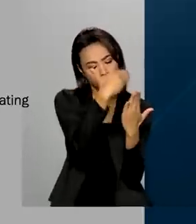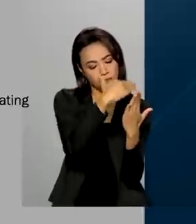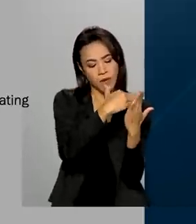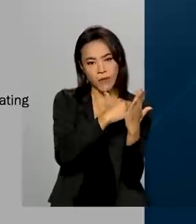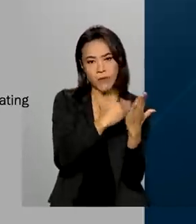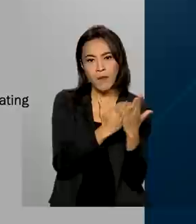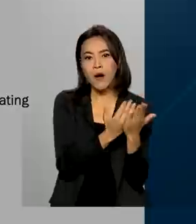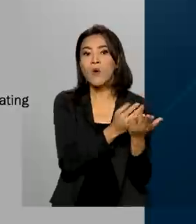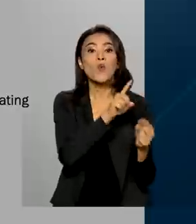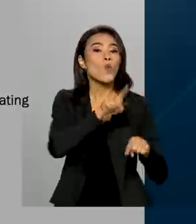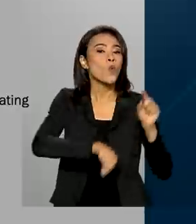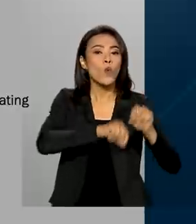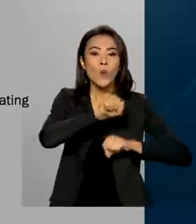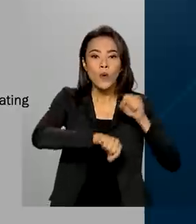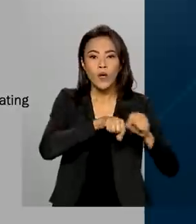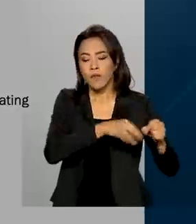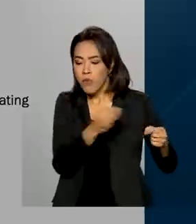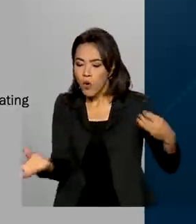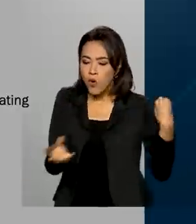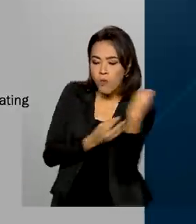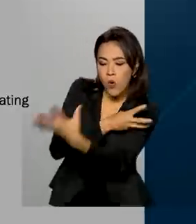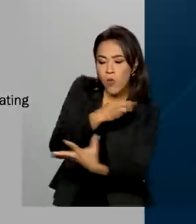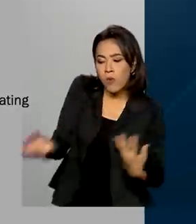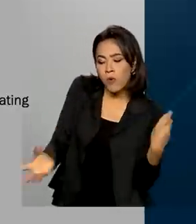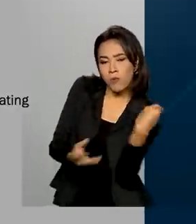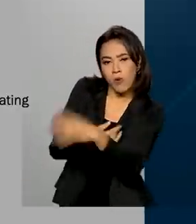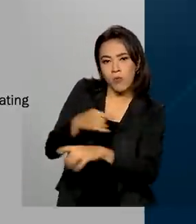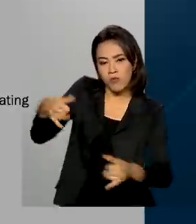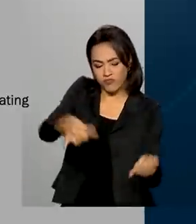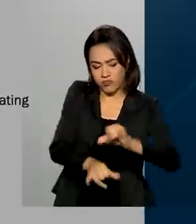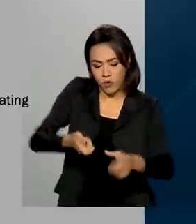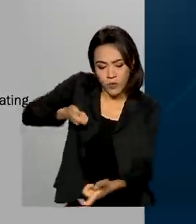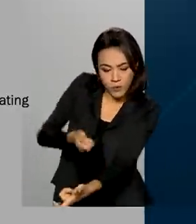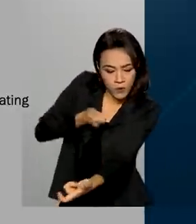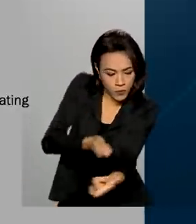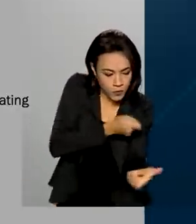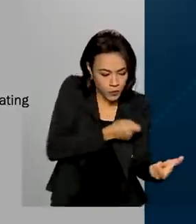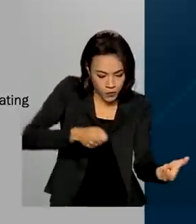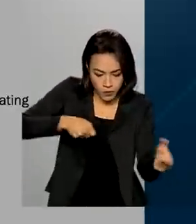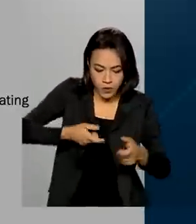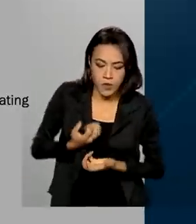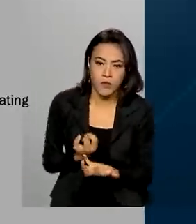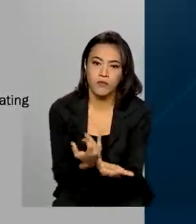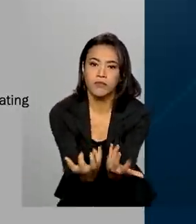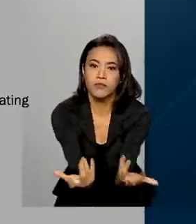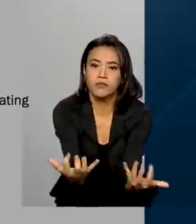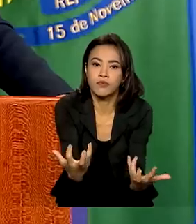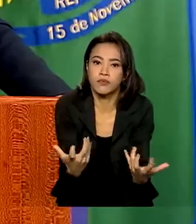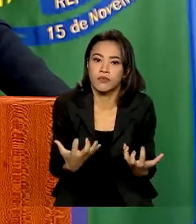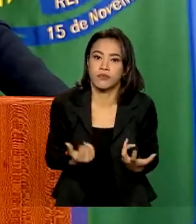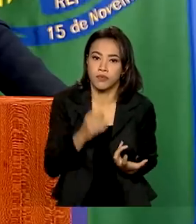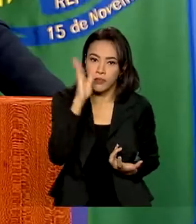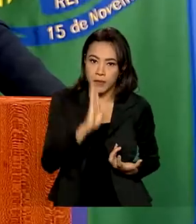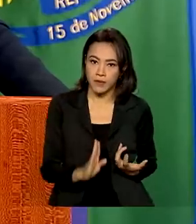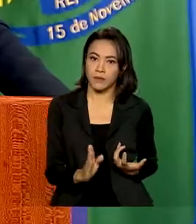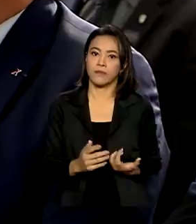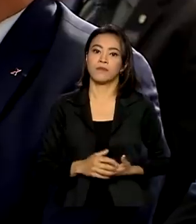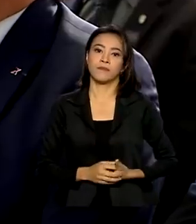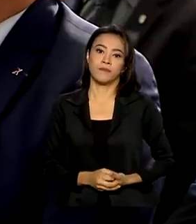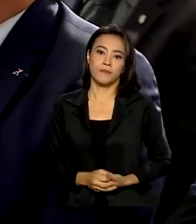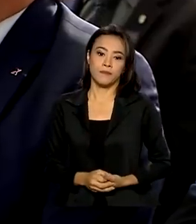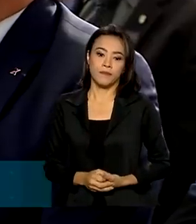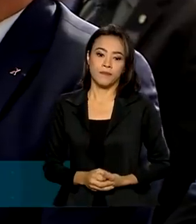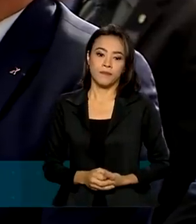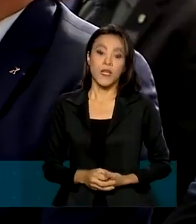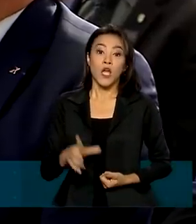suprimentos ininterruptos de fertilizantes para os agricultores brasileiros. Tive um telefonema com o